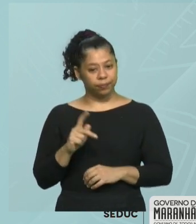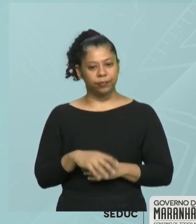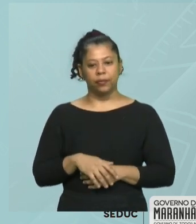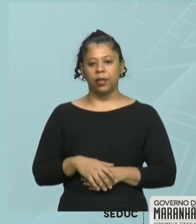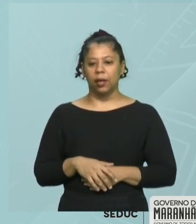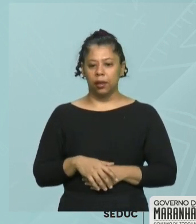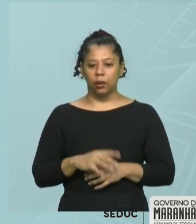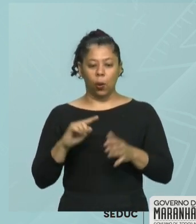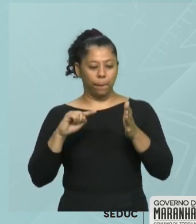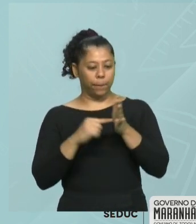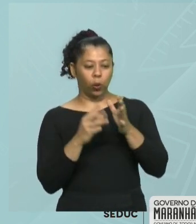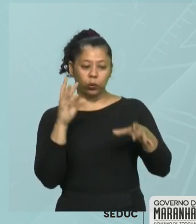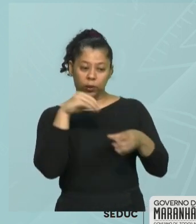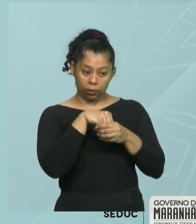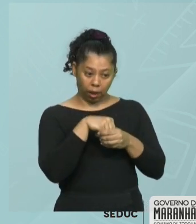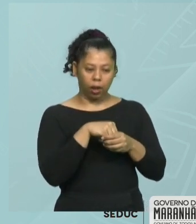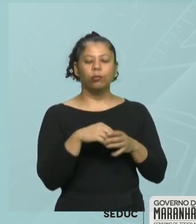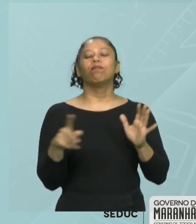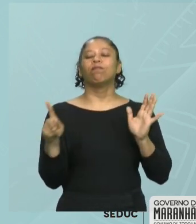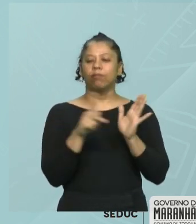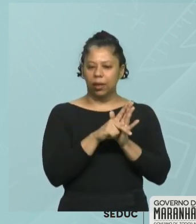externo, não pertence. Ok?